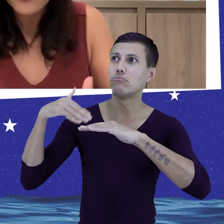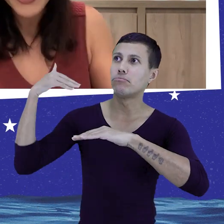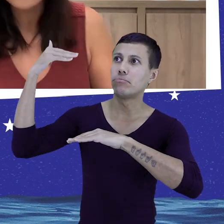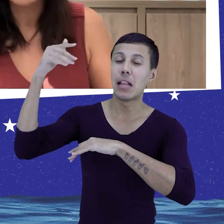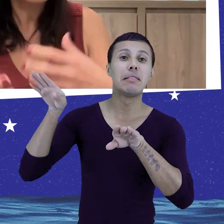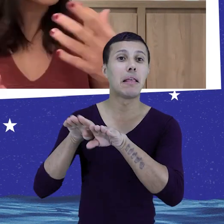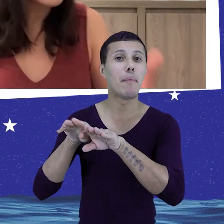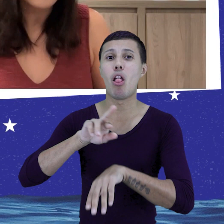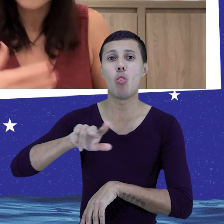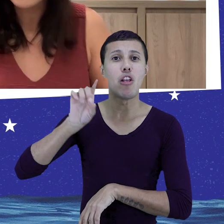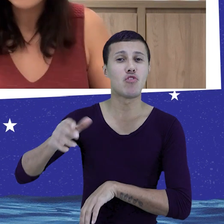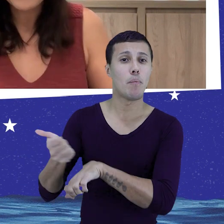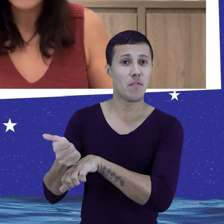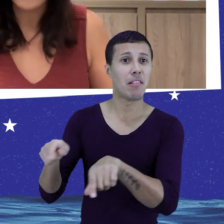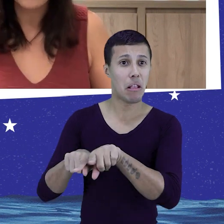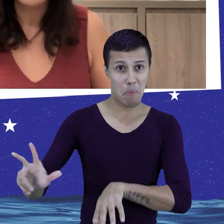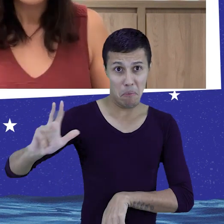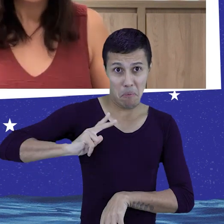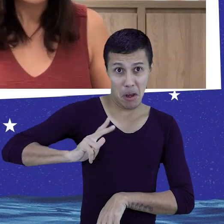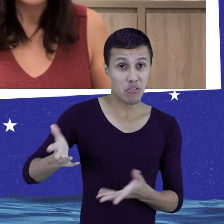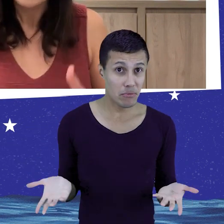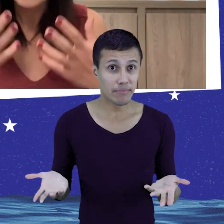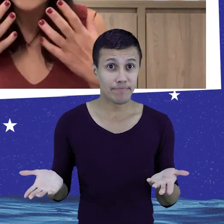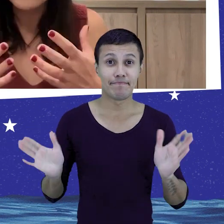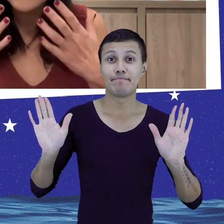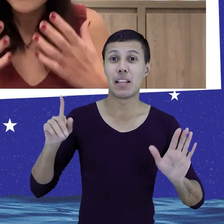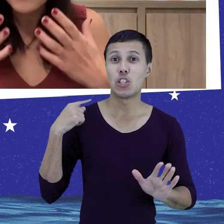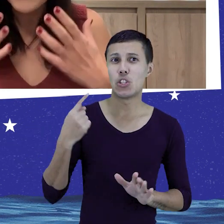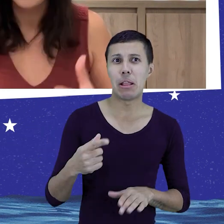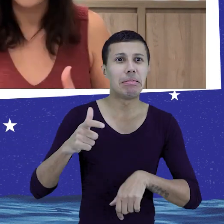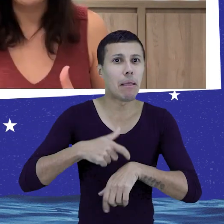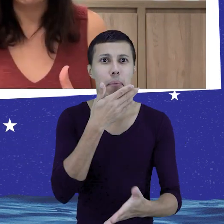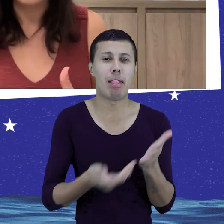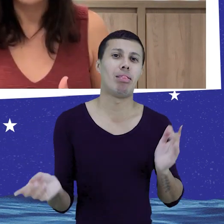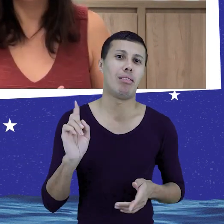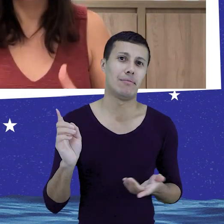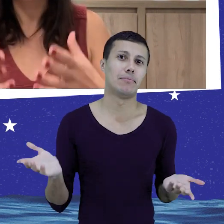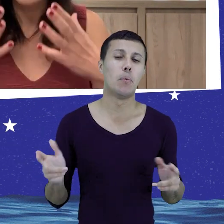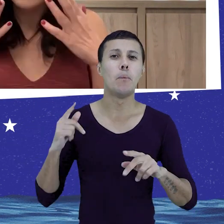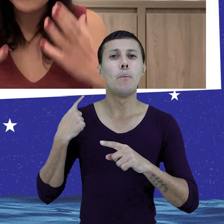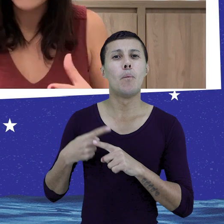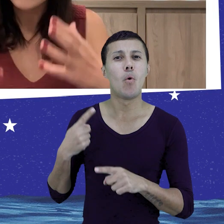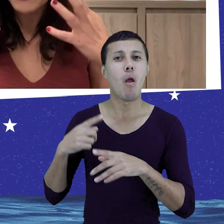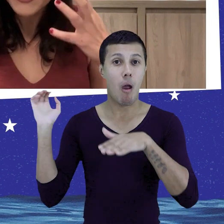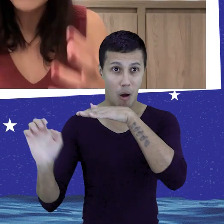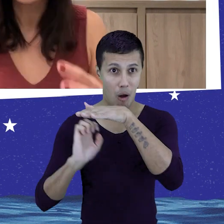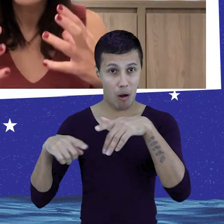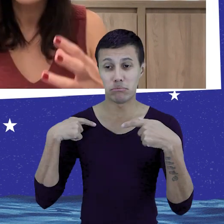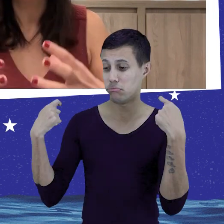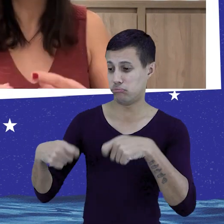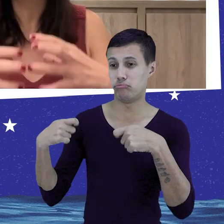desenvolvimento, não só profissional, mas até pessoal. Então, assim, a gente não tem tempo a perder, né? Porque as empresas